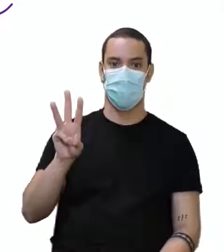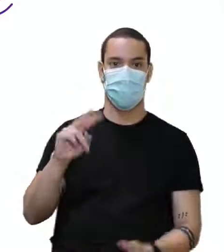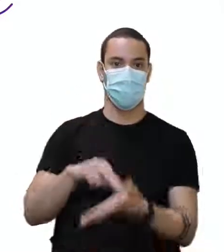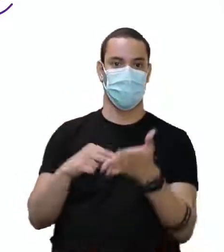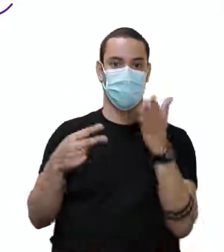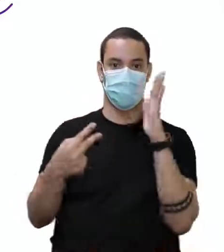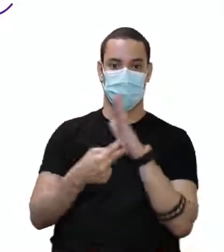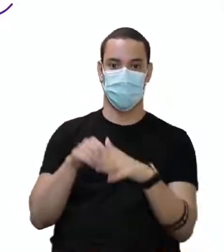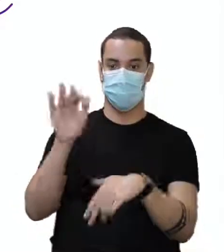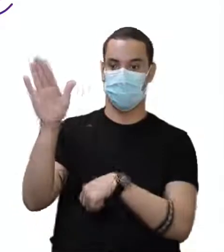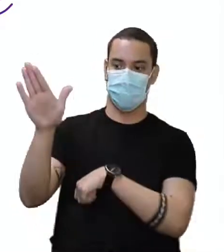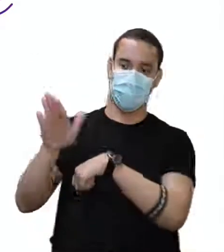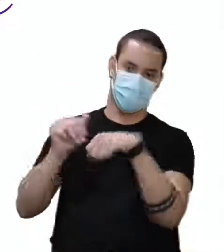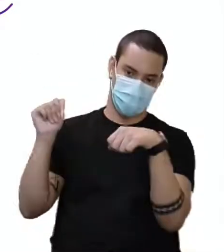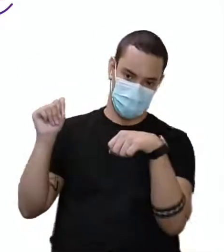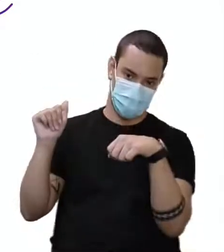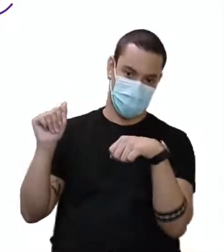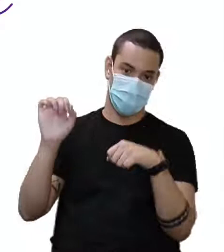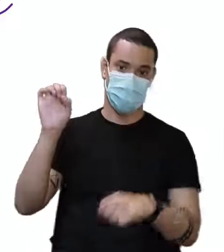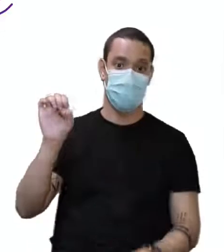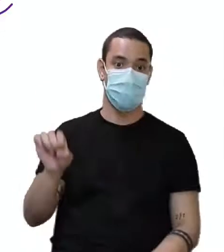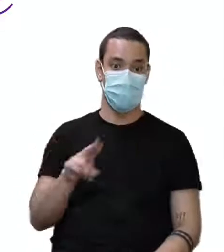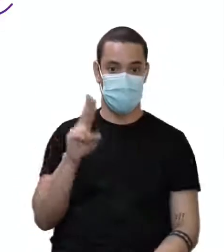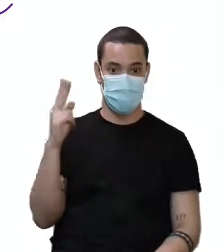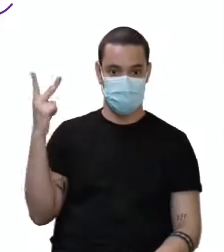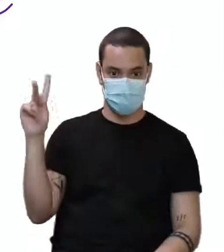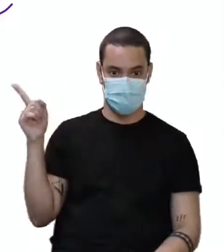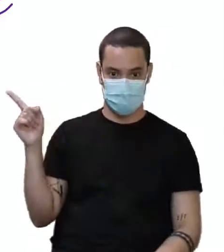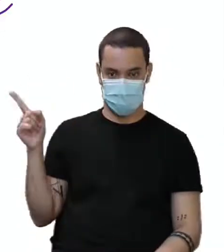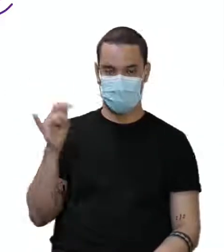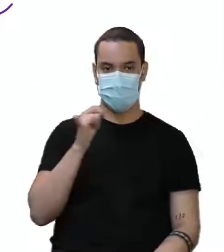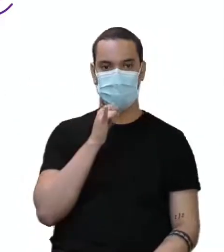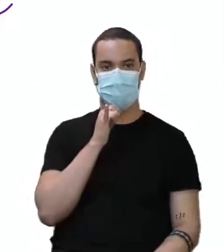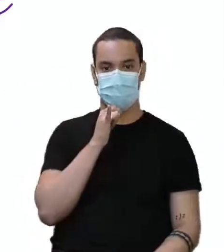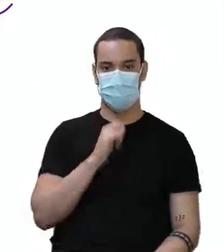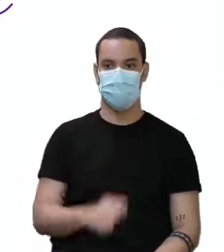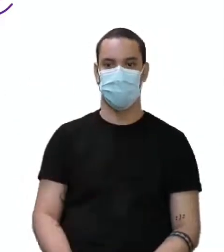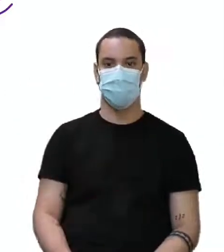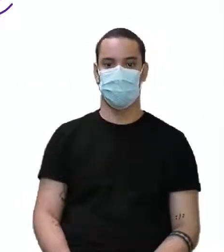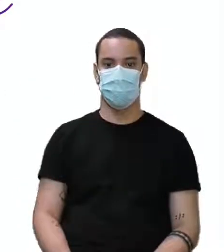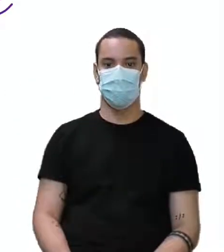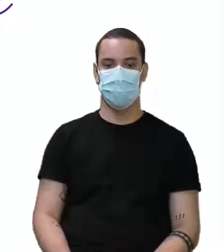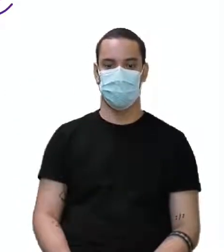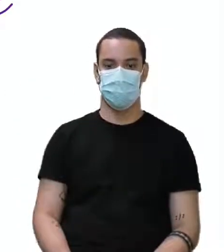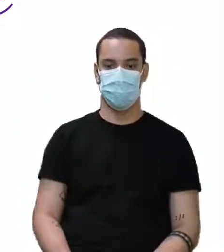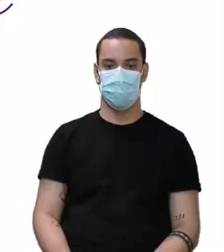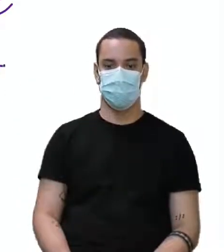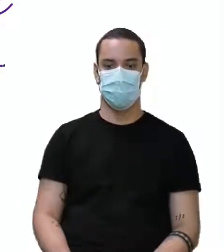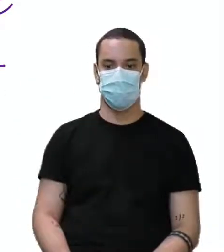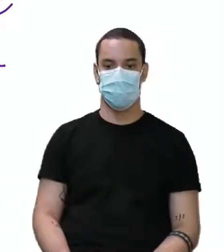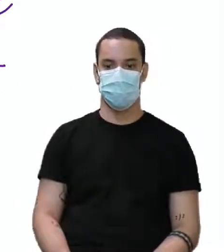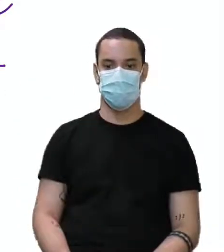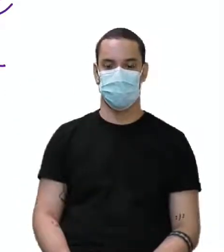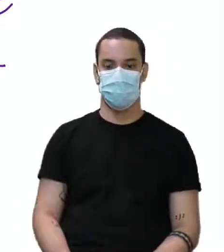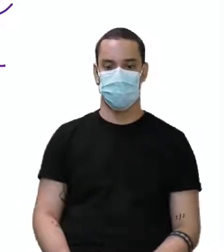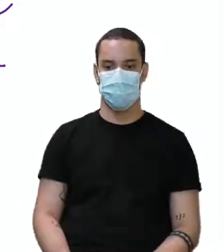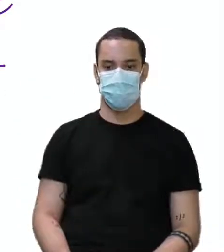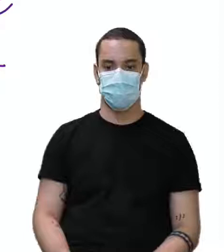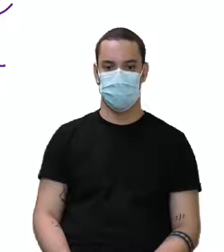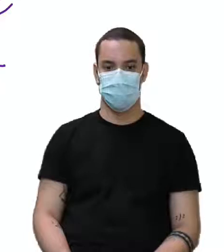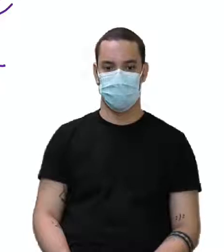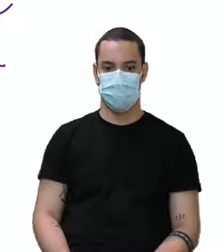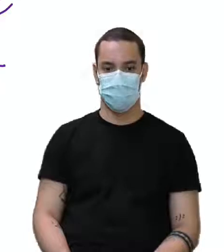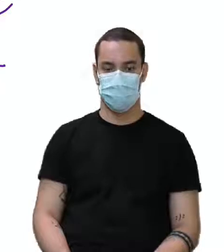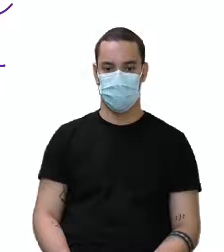irmão. Então, sister. my sis. Sis. Were watching TV